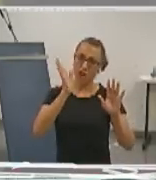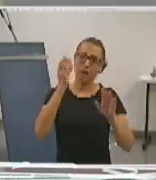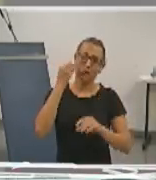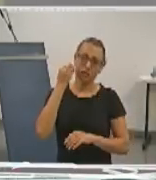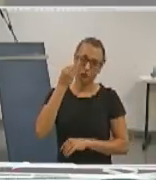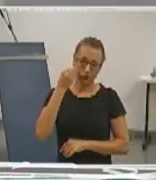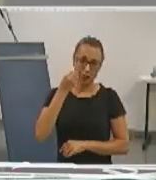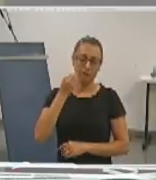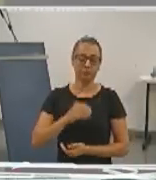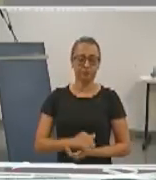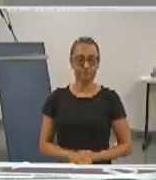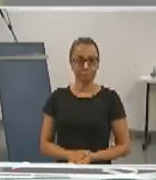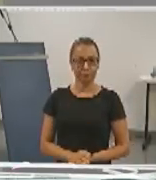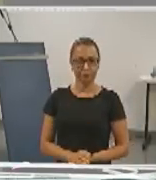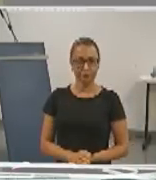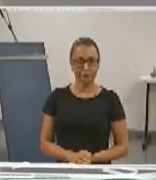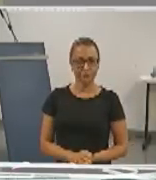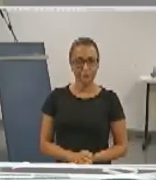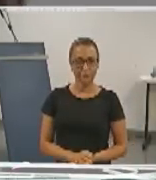Muito obrigado a todos.